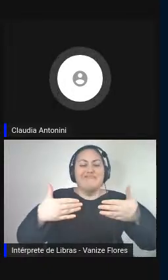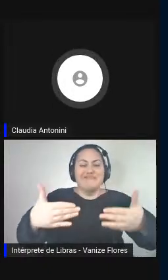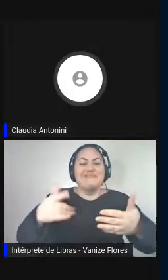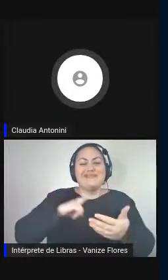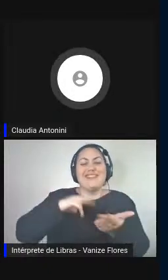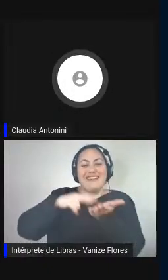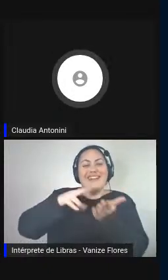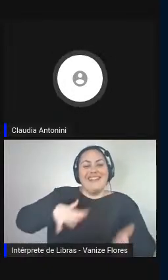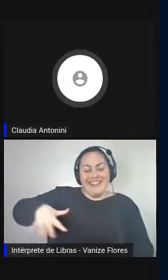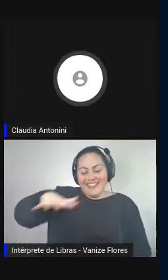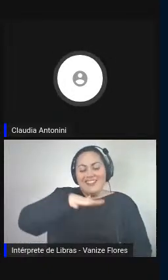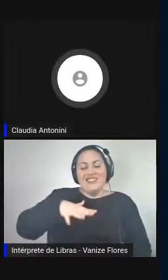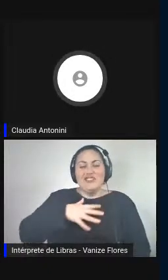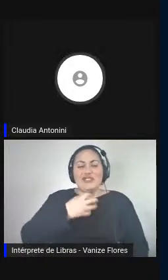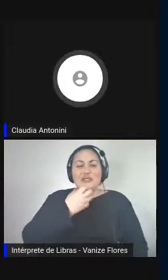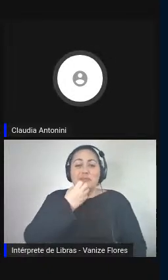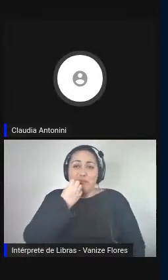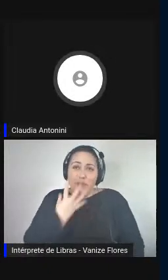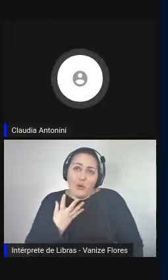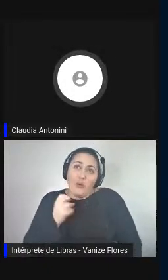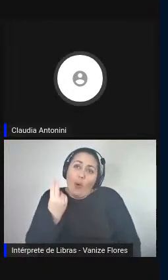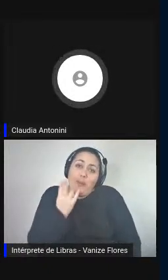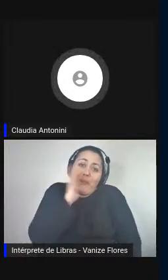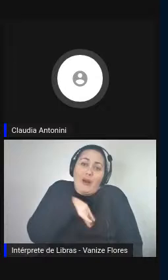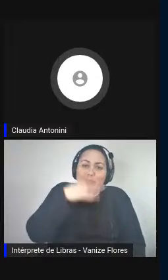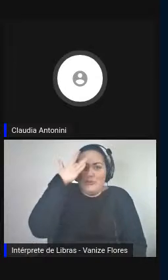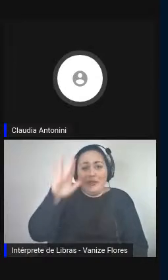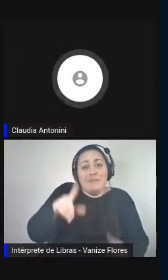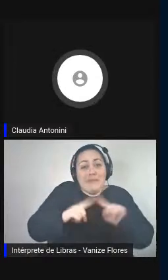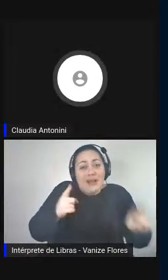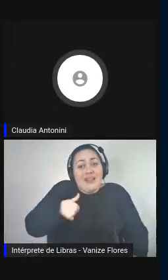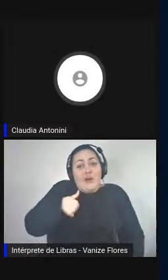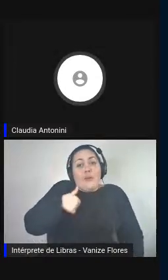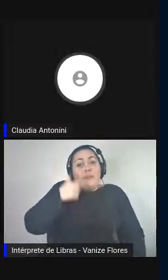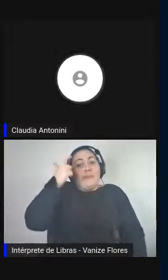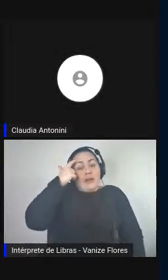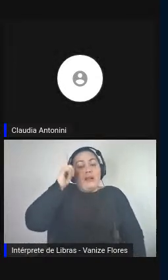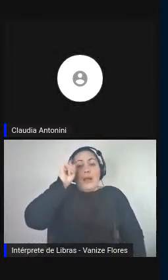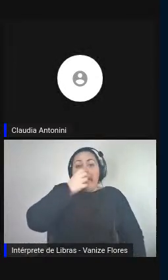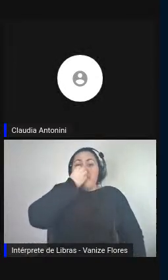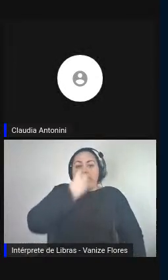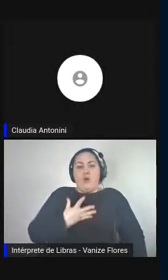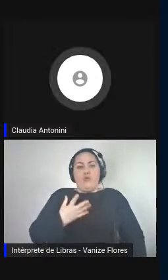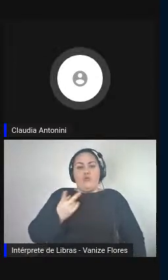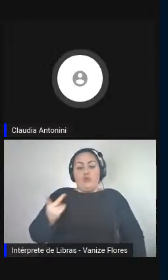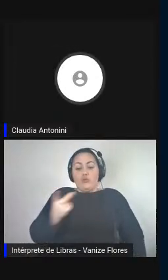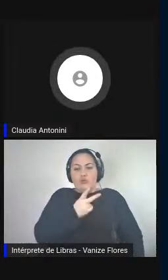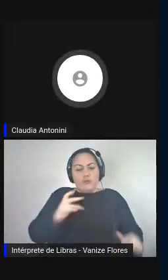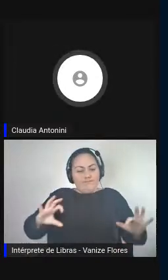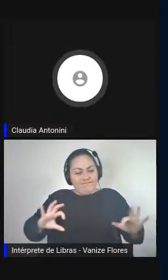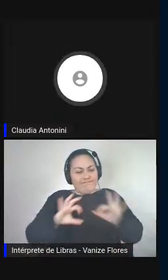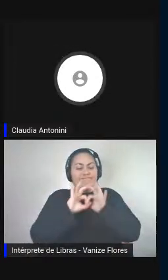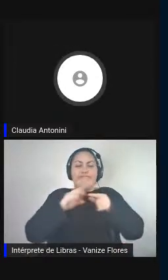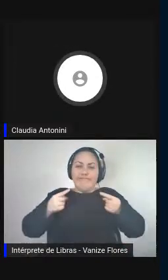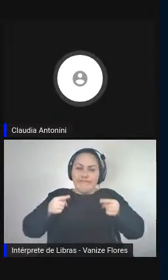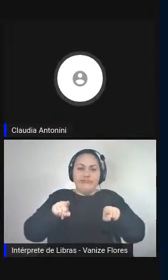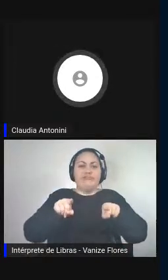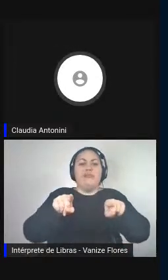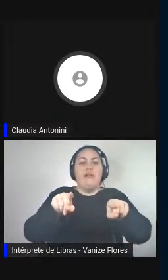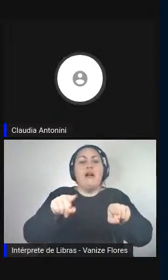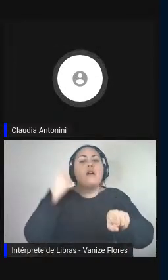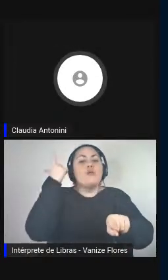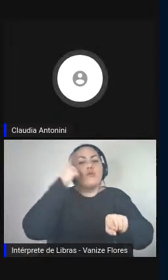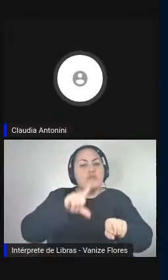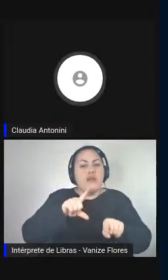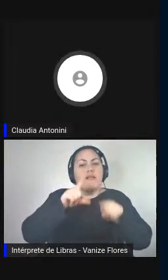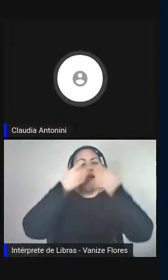penso que, sim, pelo bem, deverão andar de mãos dadas, temos que nos abrir para melhorar os serviços de interpretação